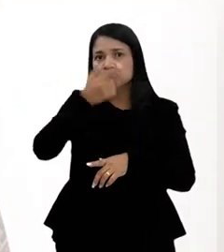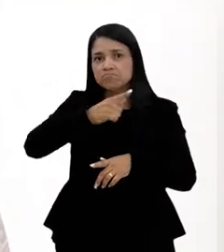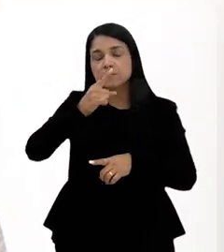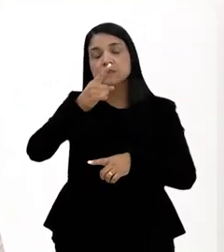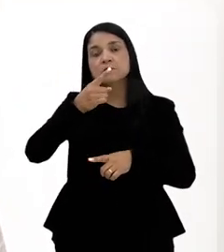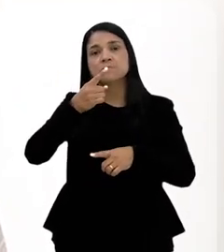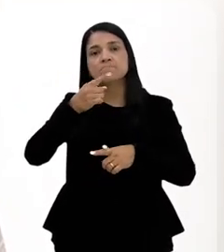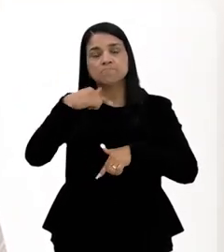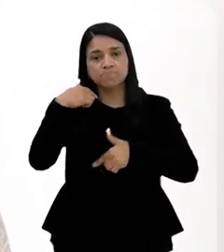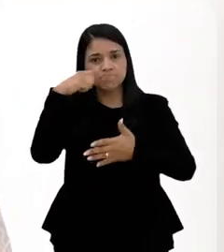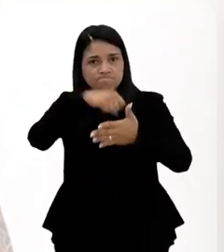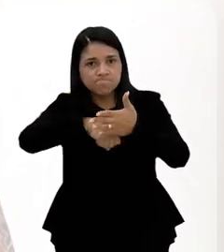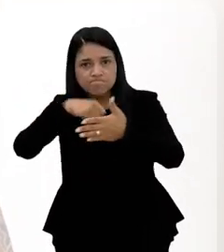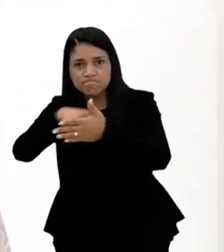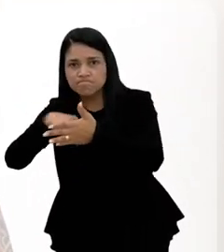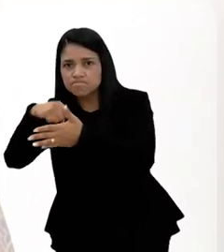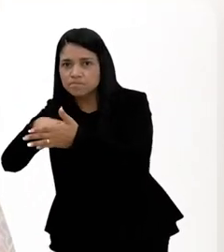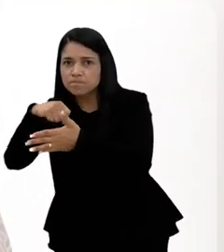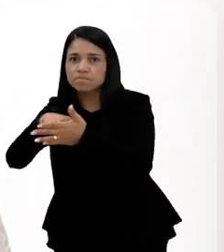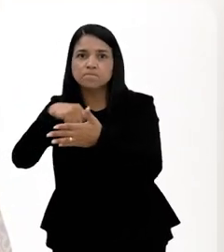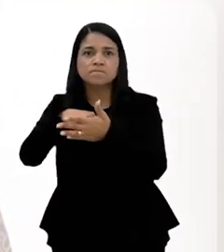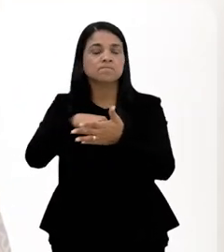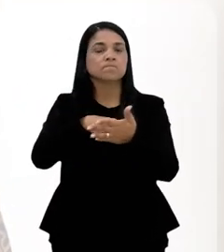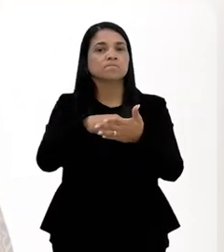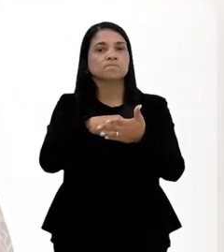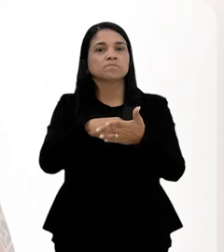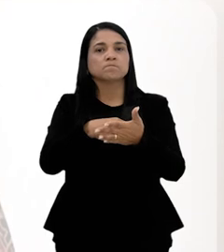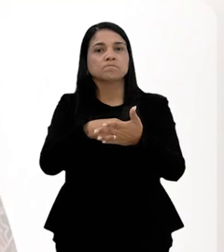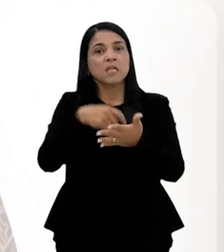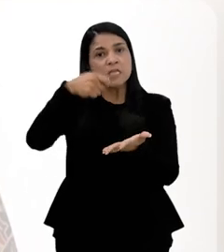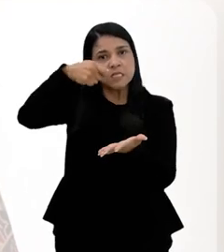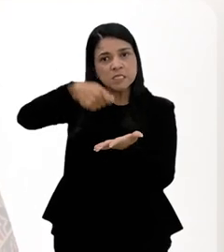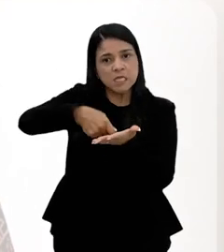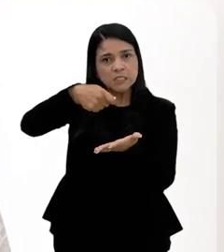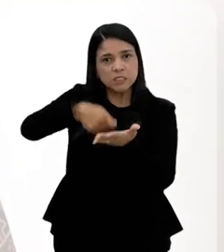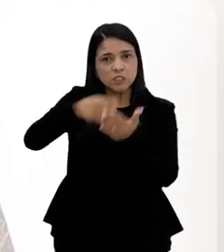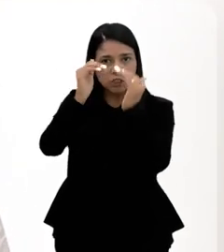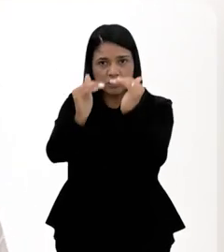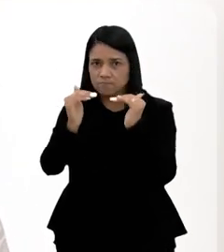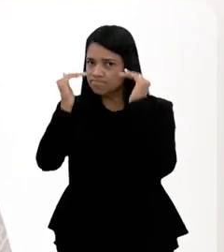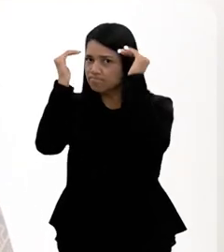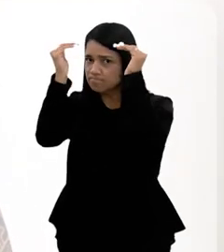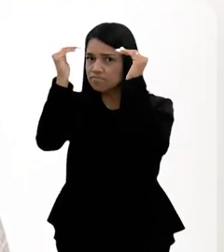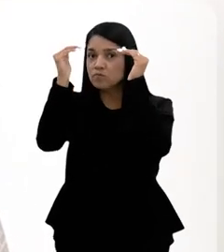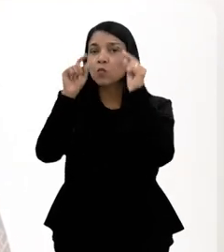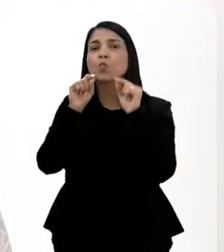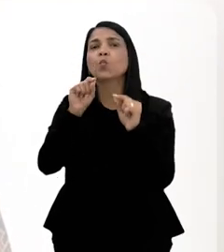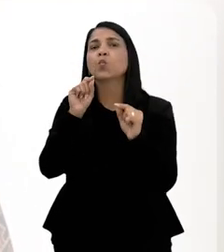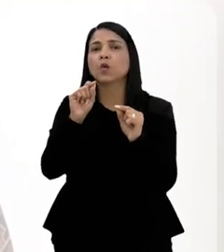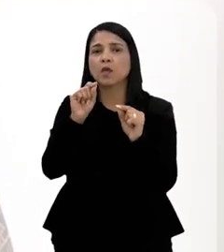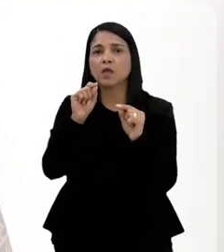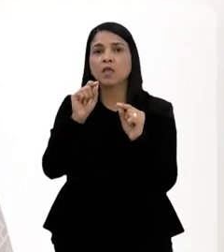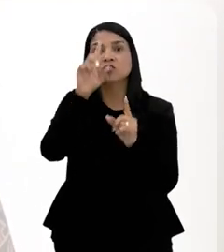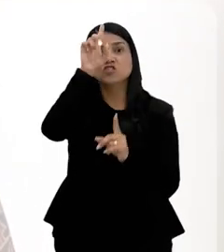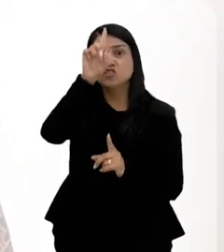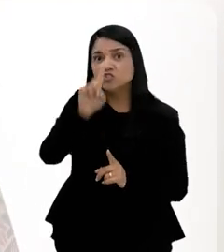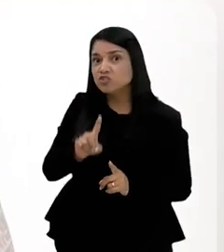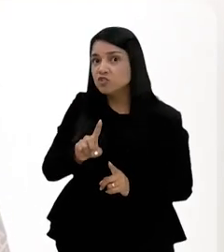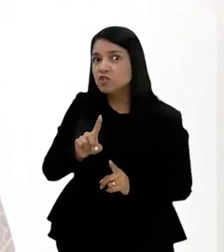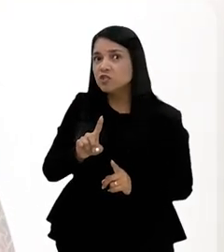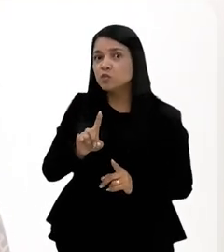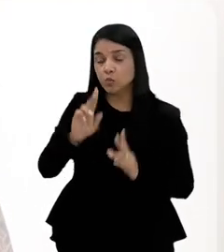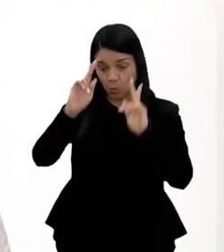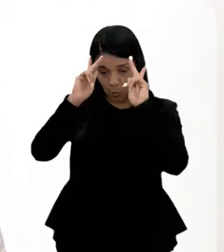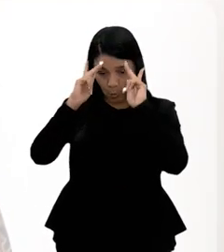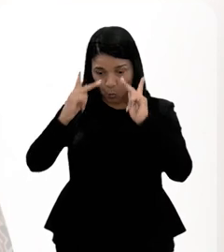corpo, para que nós possamos exigir das autoridades que esse